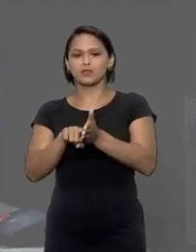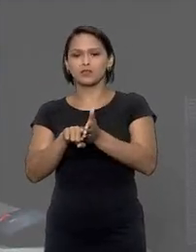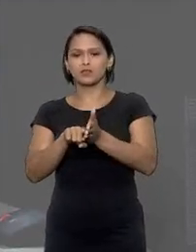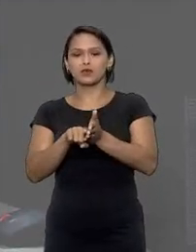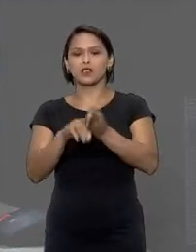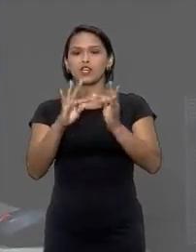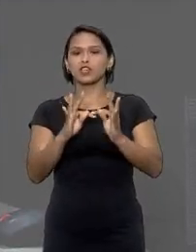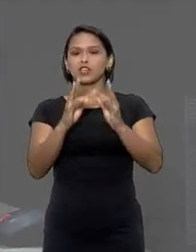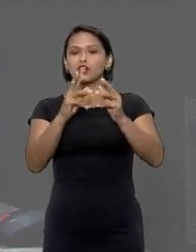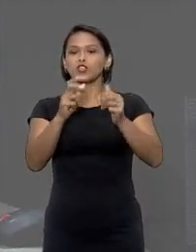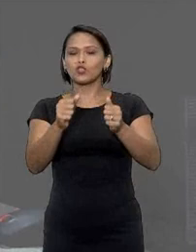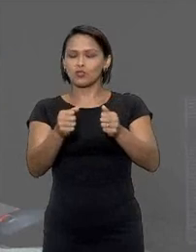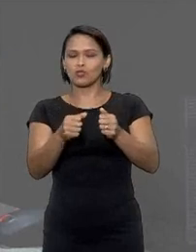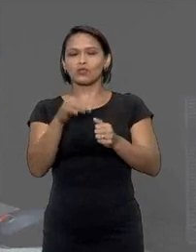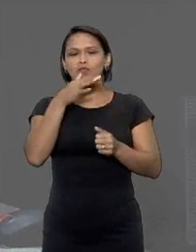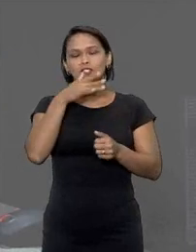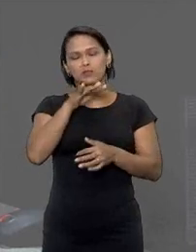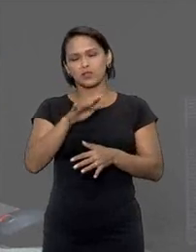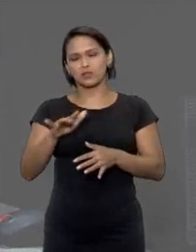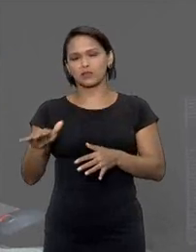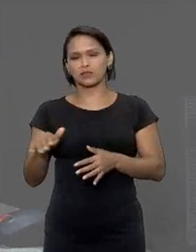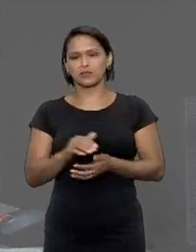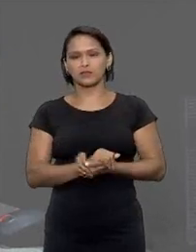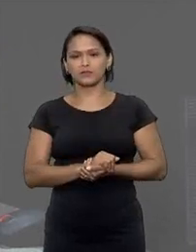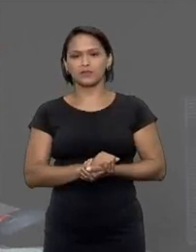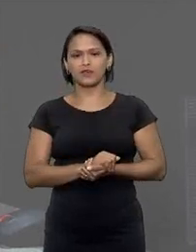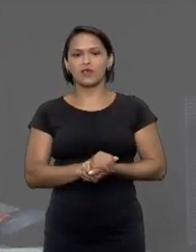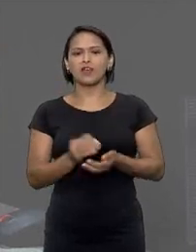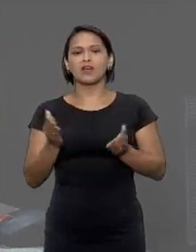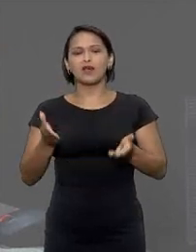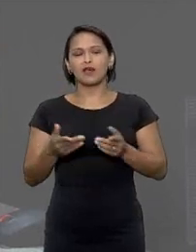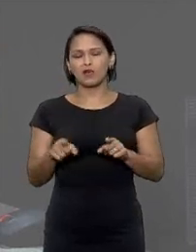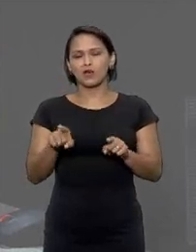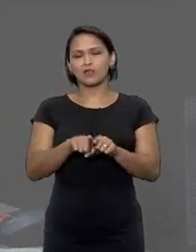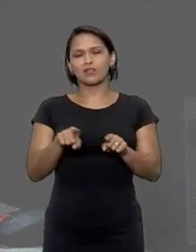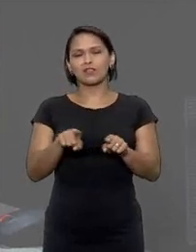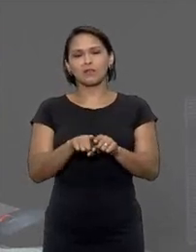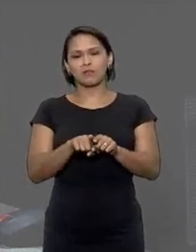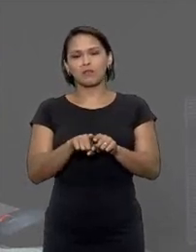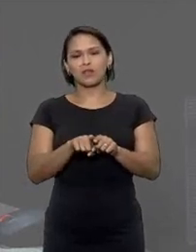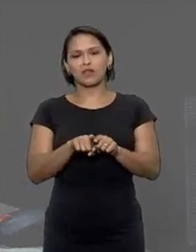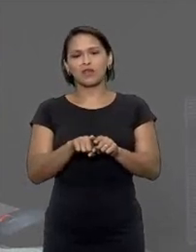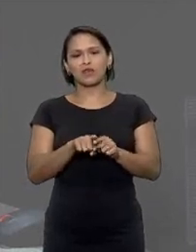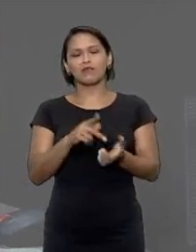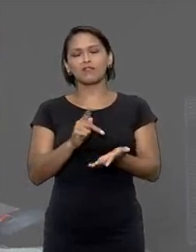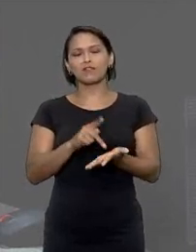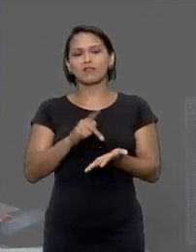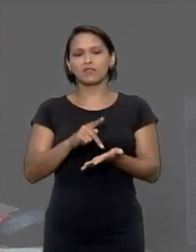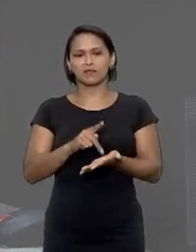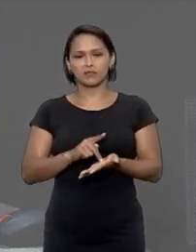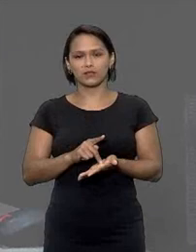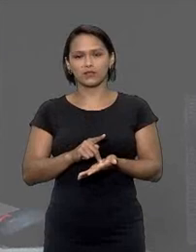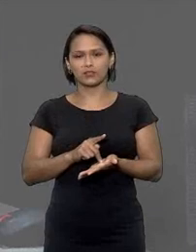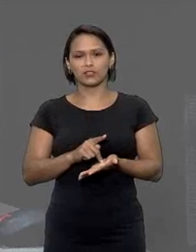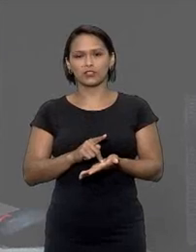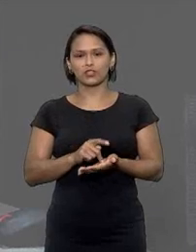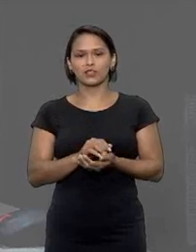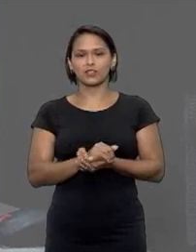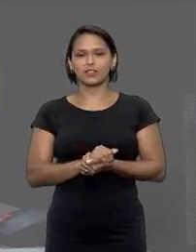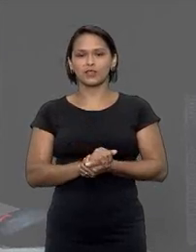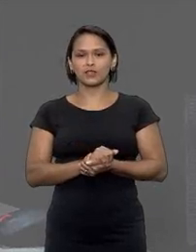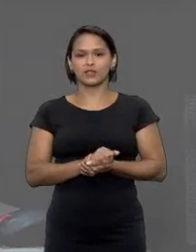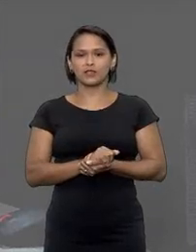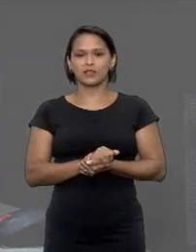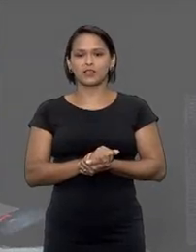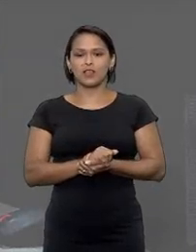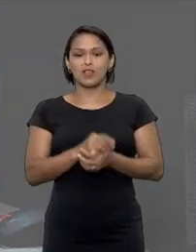geral de que o principal crime é de pedofilia. Agora, a gente tem visto também que realmente há um